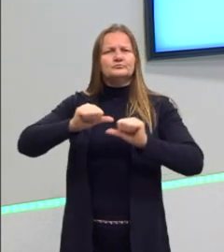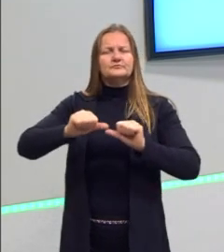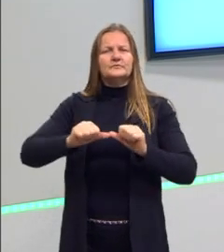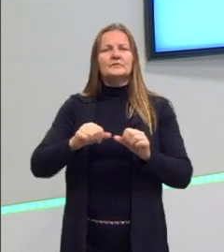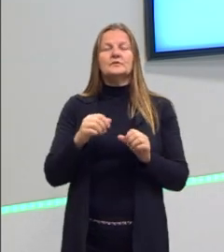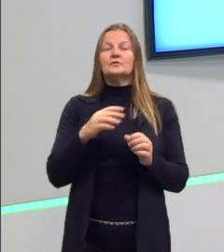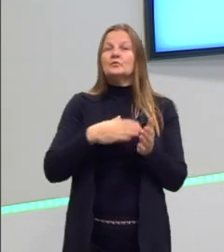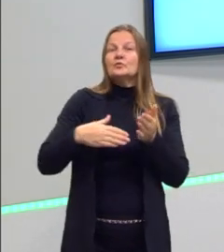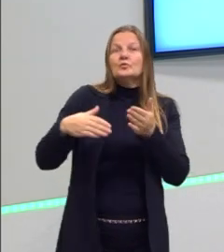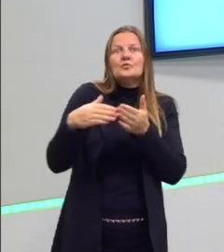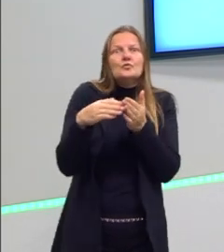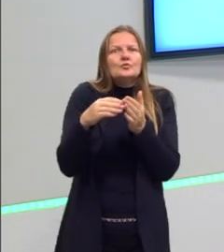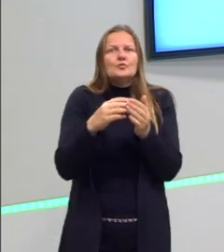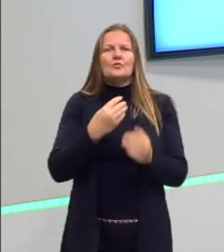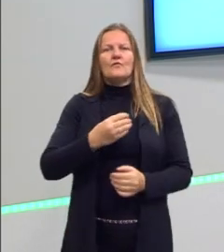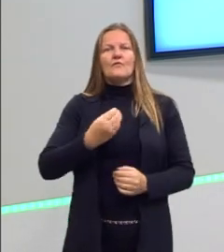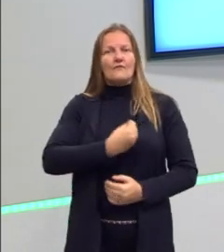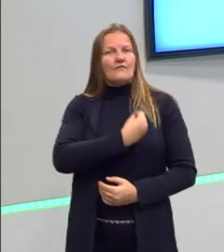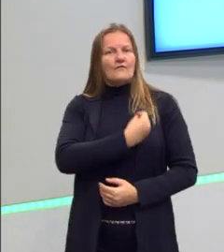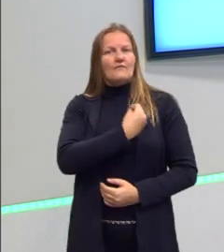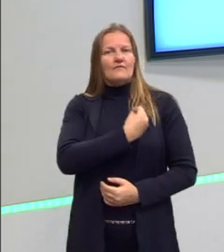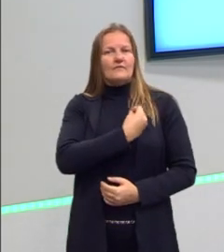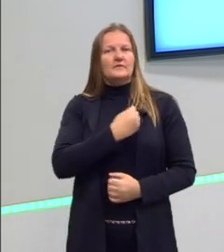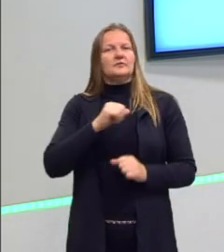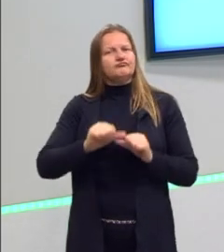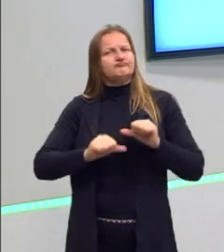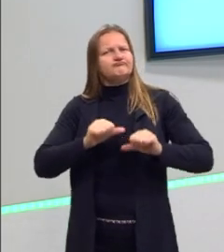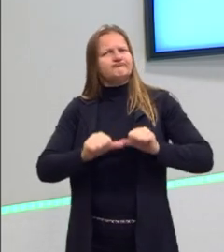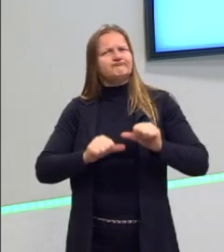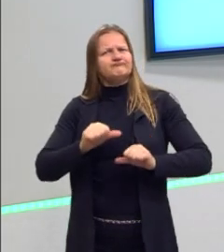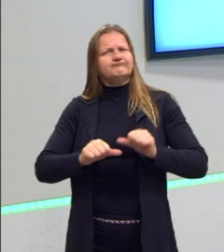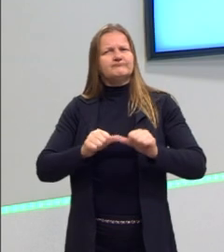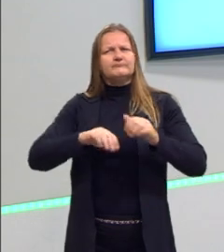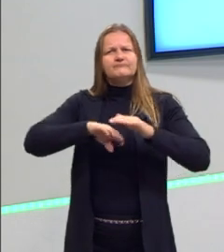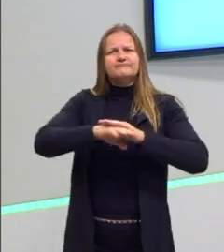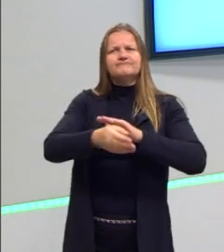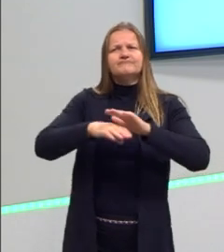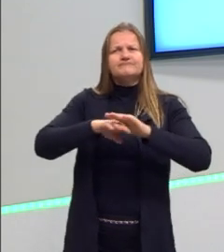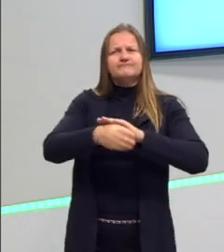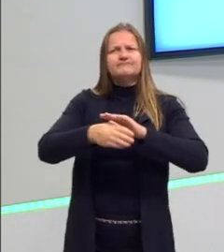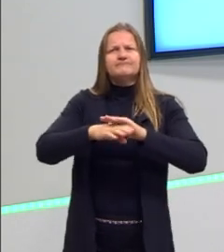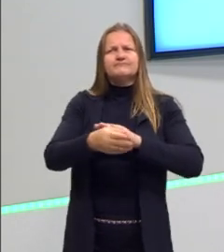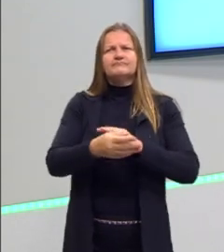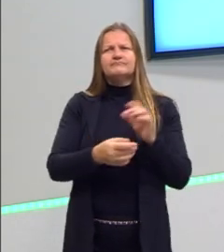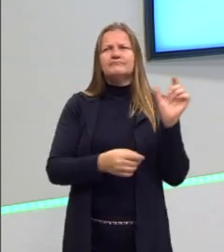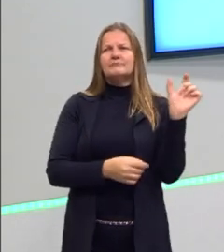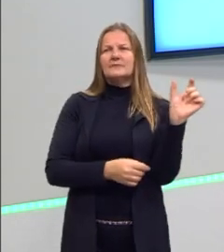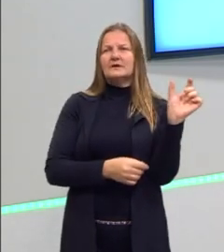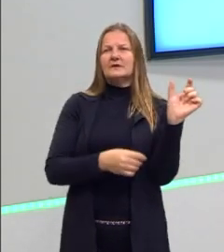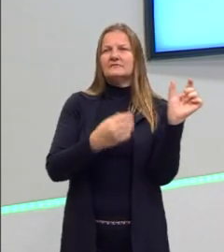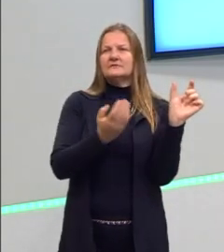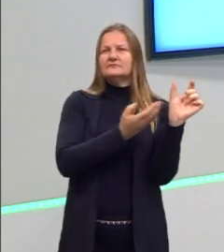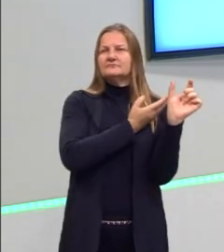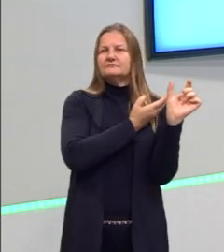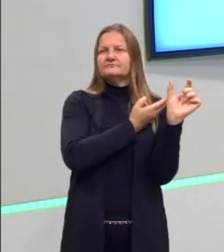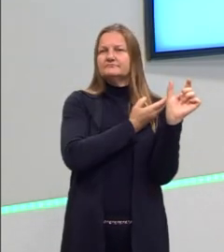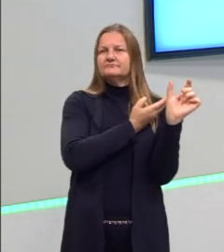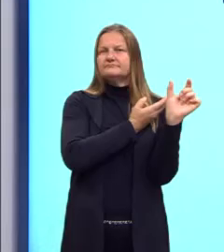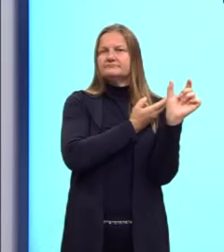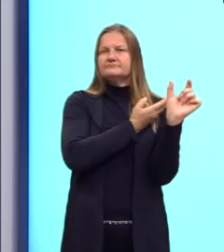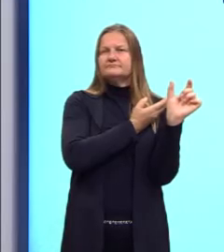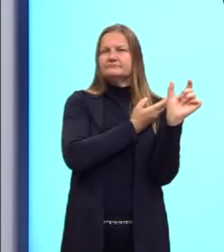transformações nos seres vivos. Ó, prestem atenção nessas palavras.